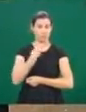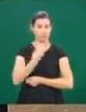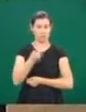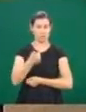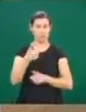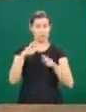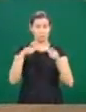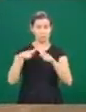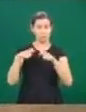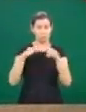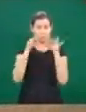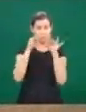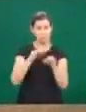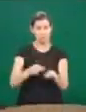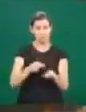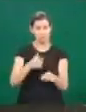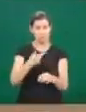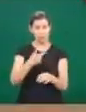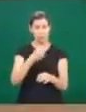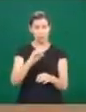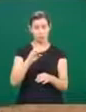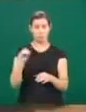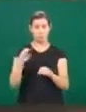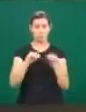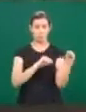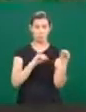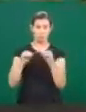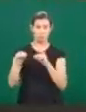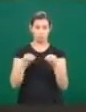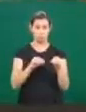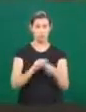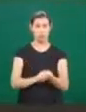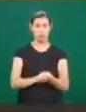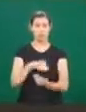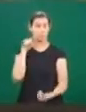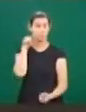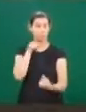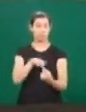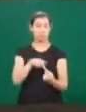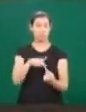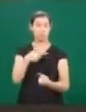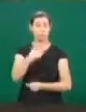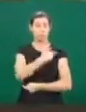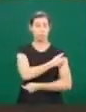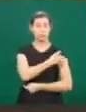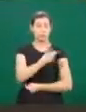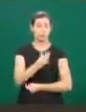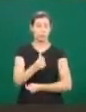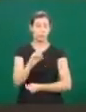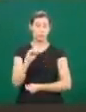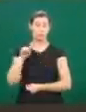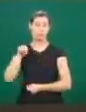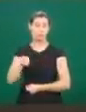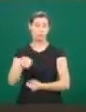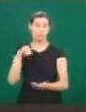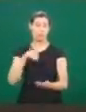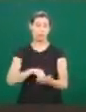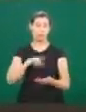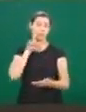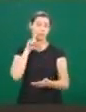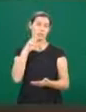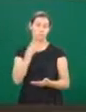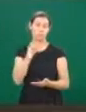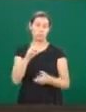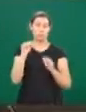mais de 200 postos itinerantes. A meta é vacinar aproximadamente 60 mil animais, dentre cães e gatos,